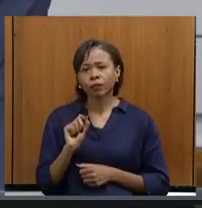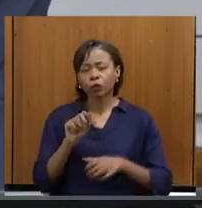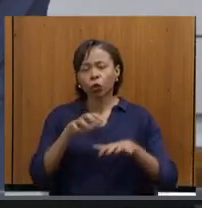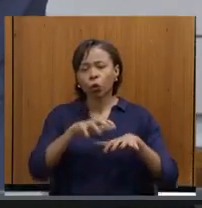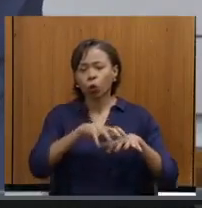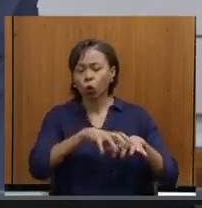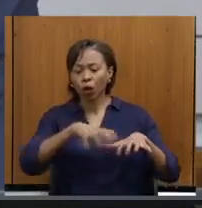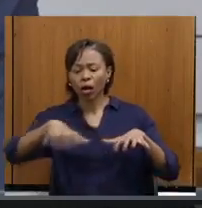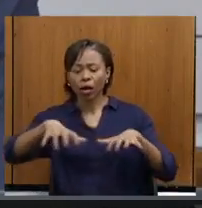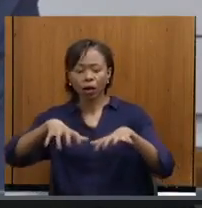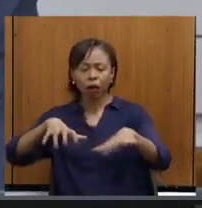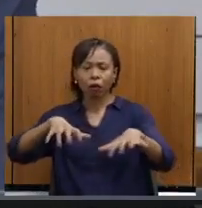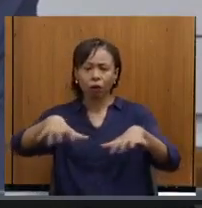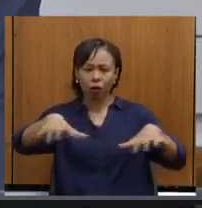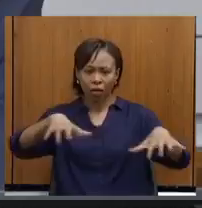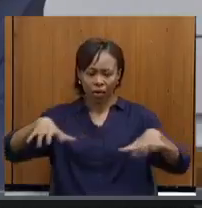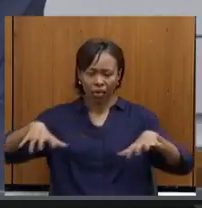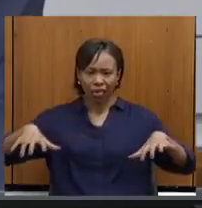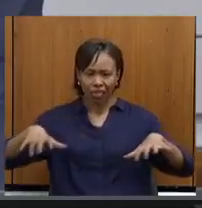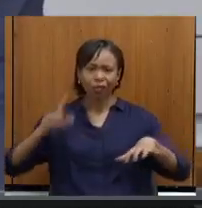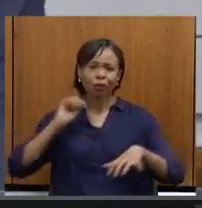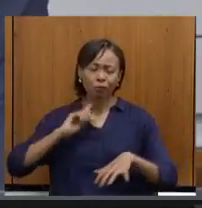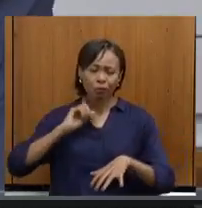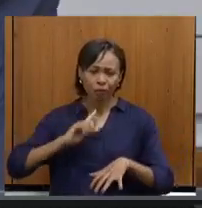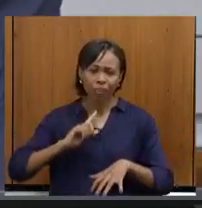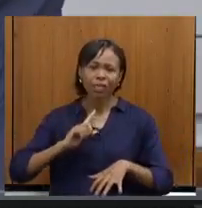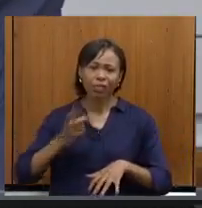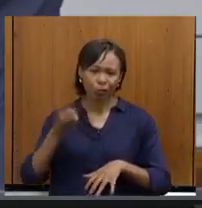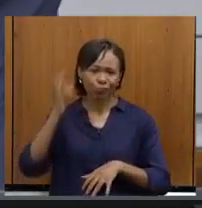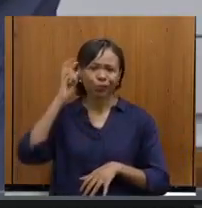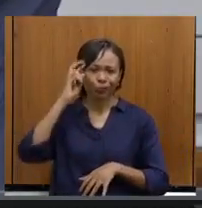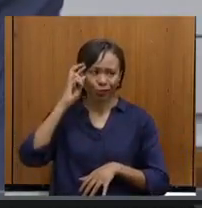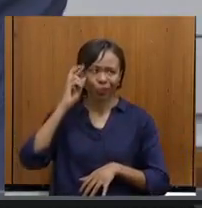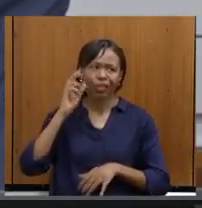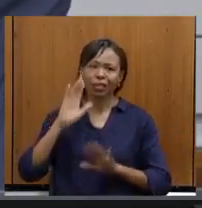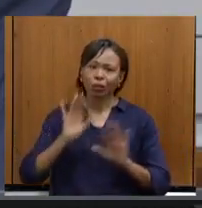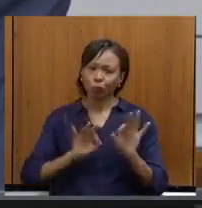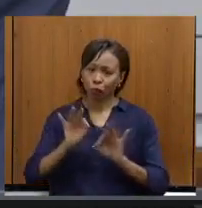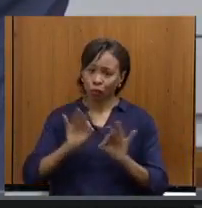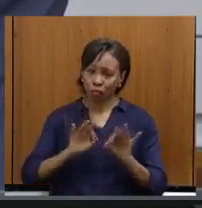Minas, Decentra Cultura, projeto já enviado a esta casa,